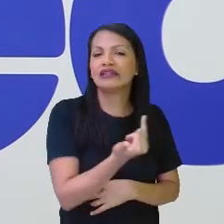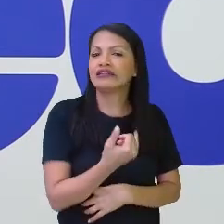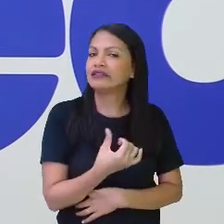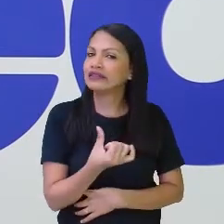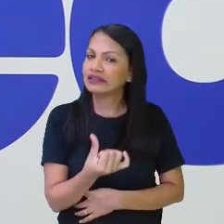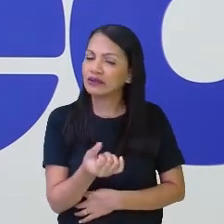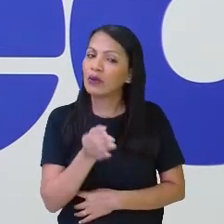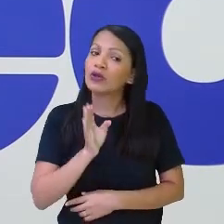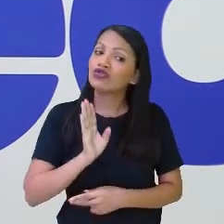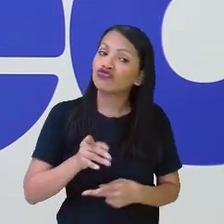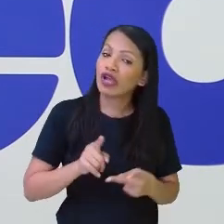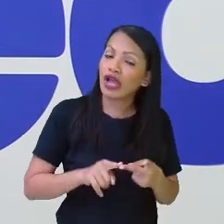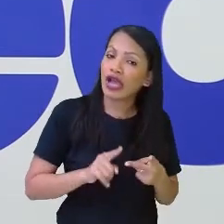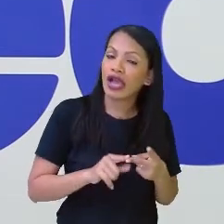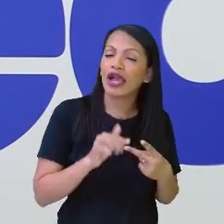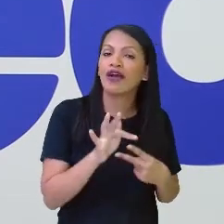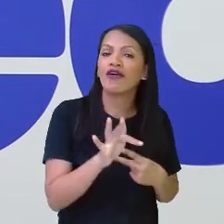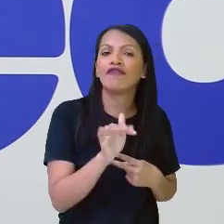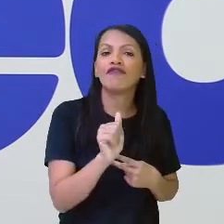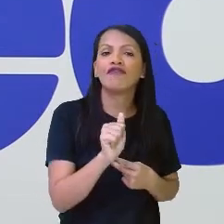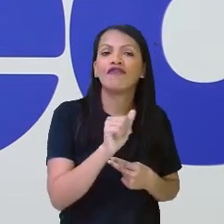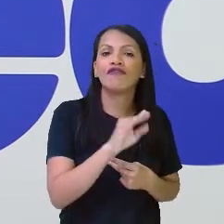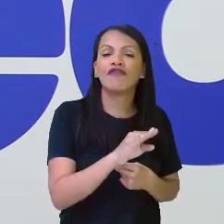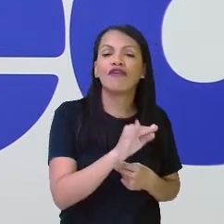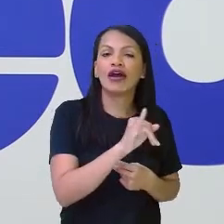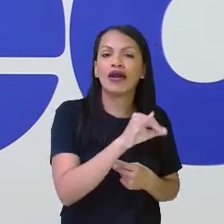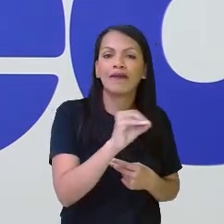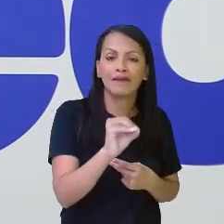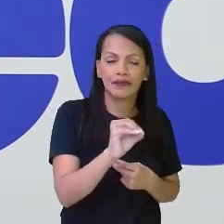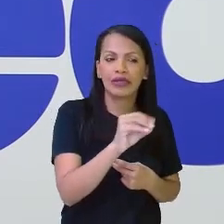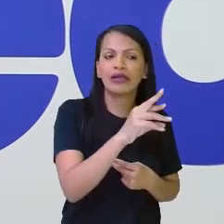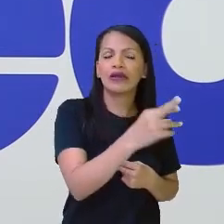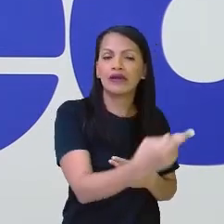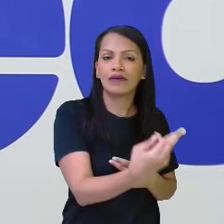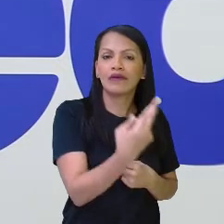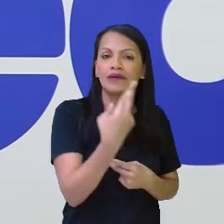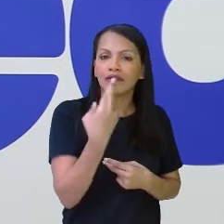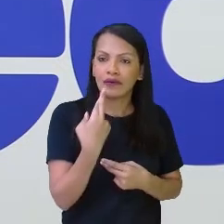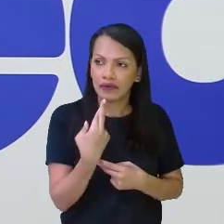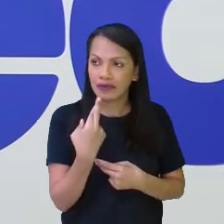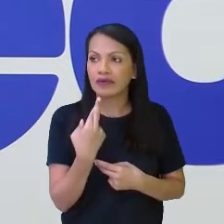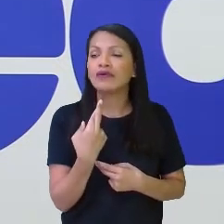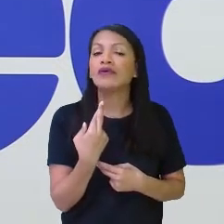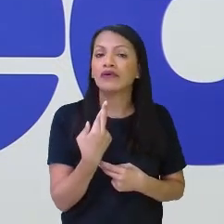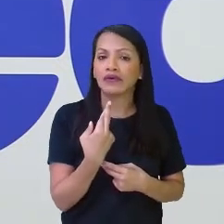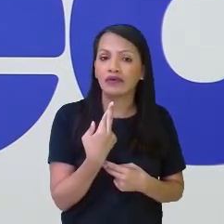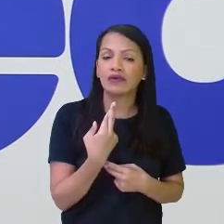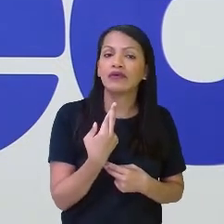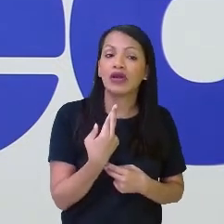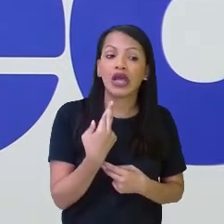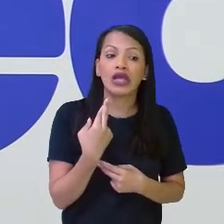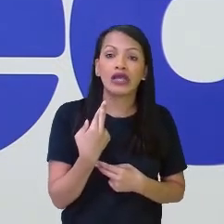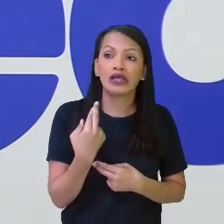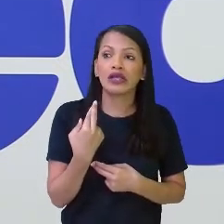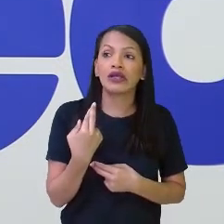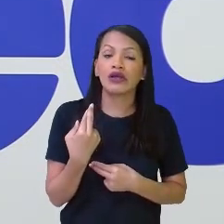Já o Fábio disse que a resposta é, ele botou aqui, dá 2, ele dá 2 para o irmão e fica com 4.